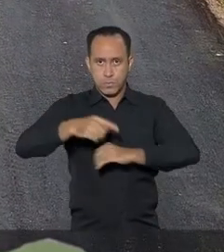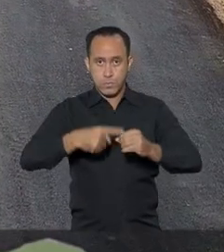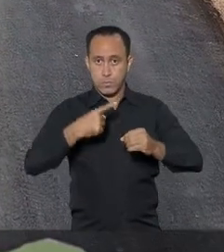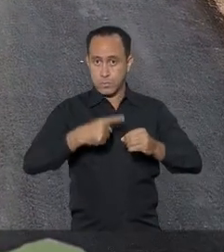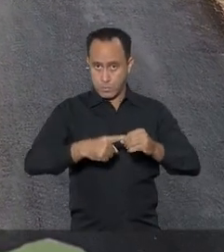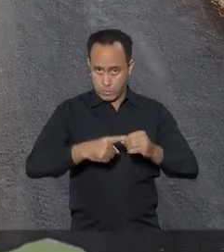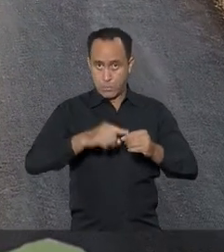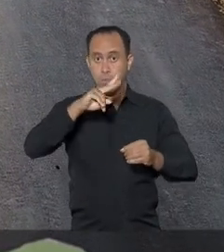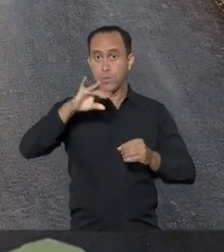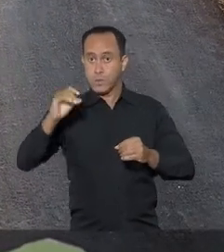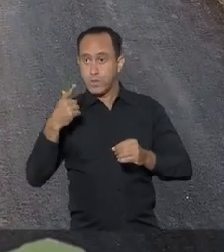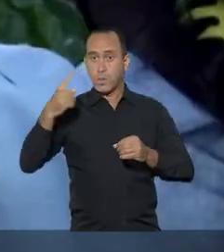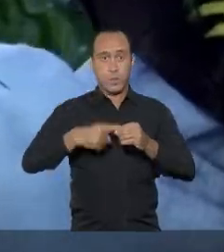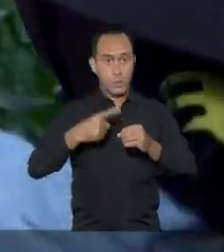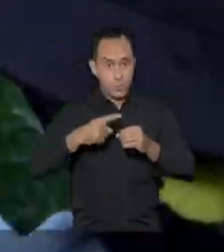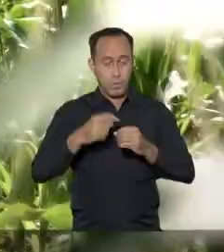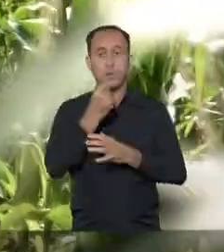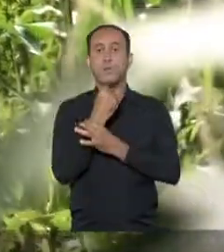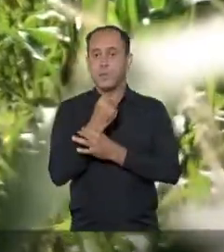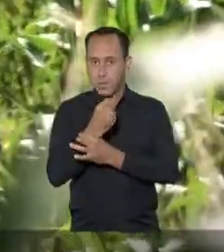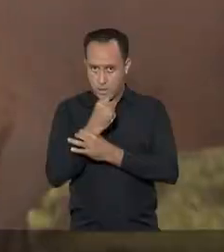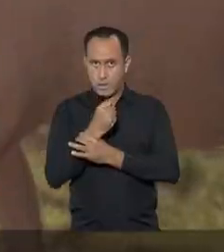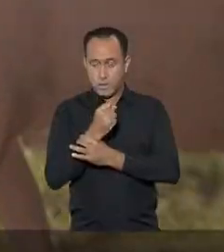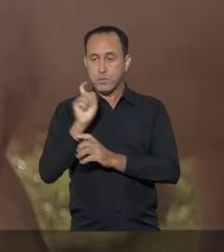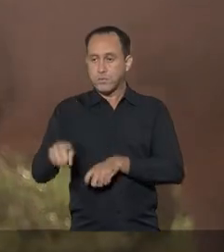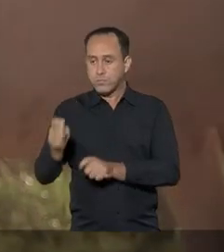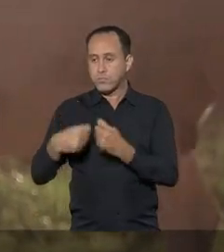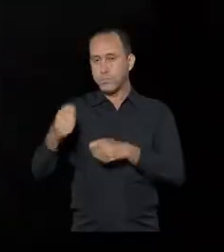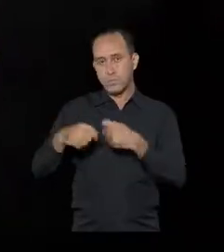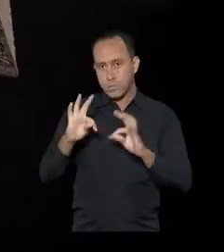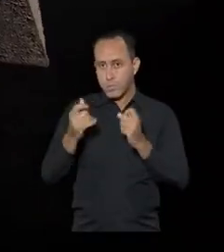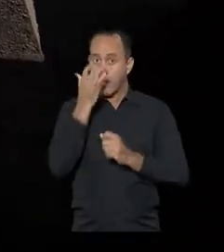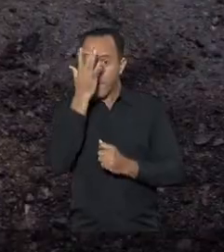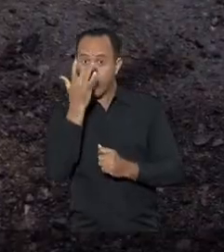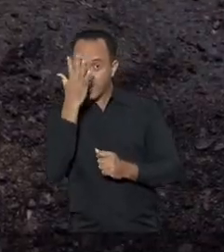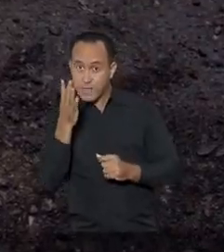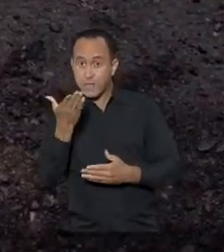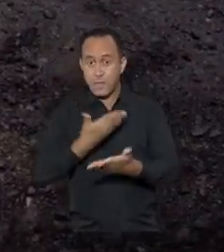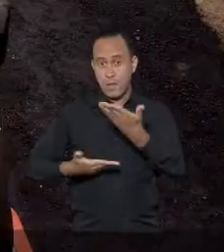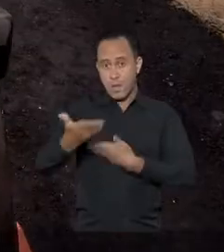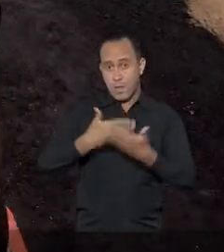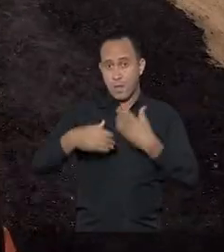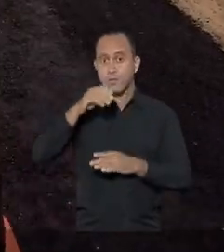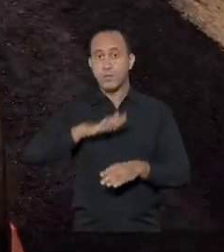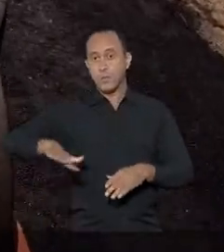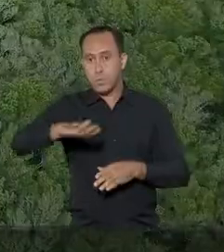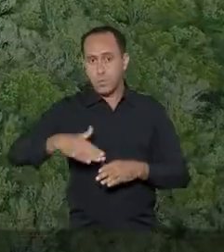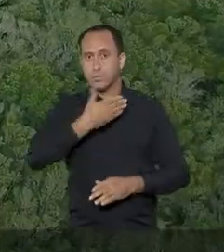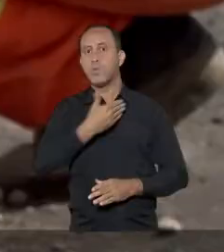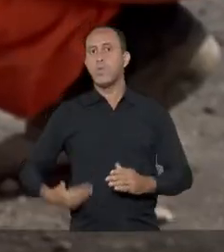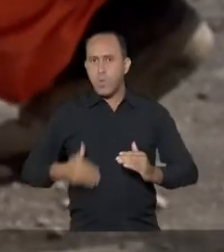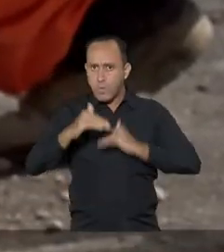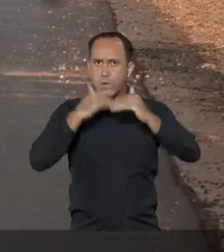municípios de Monte Alegre e Porto da Folha vai garantir o escoamento da produção agropecuária e facilitar a interligação do nosso sertão. O governo